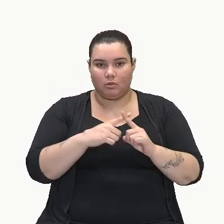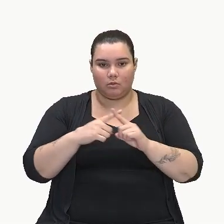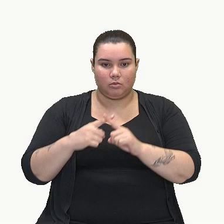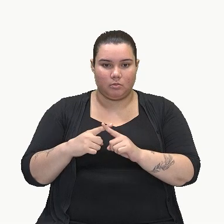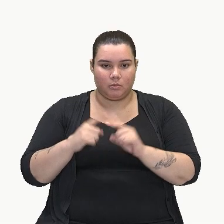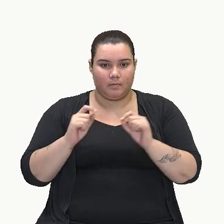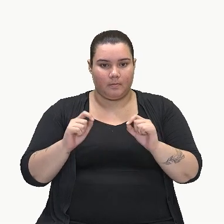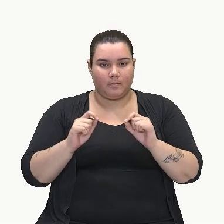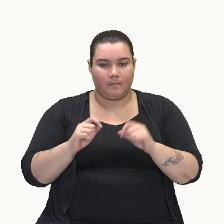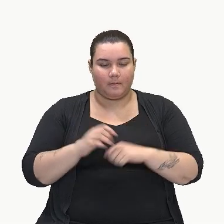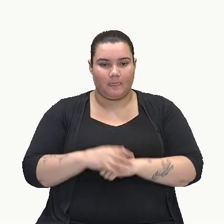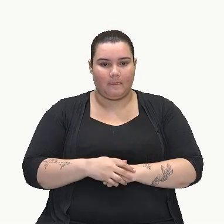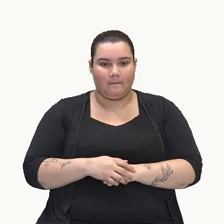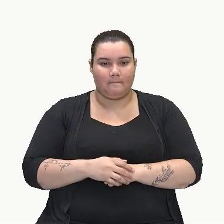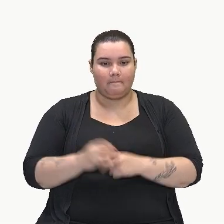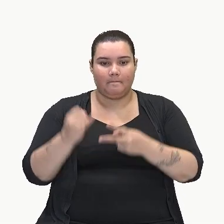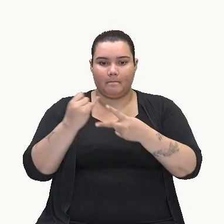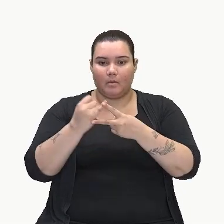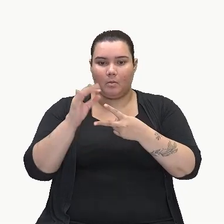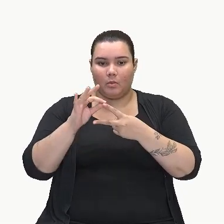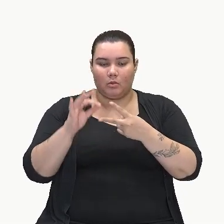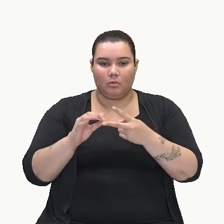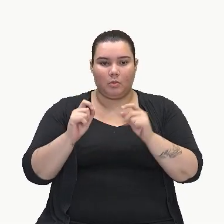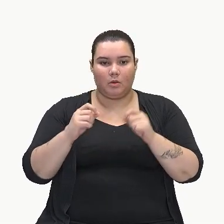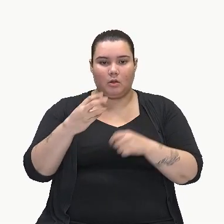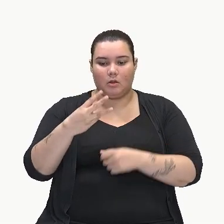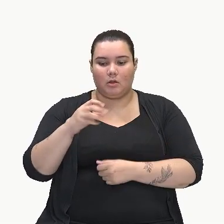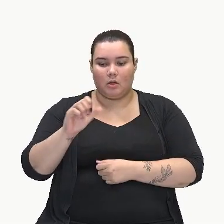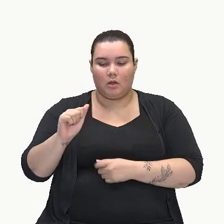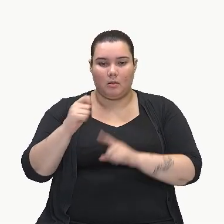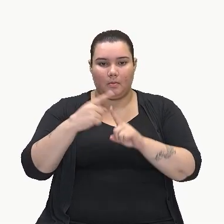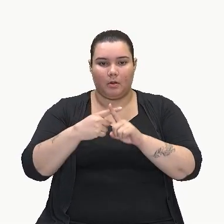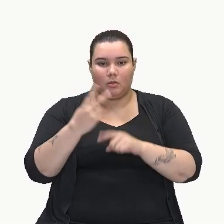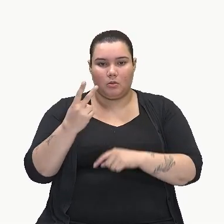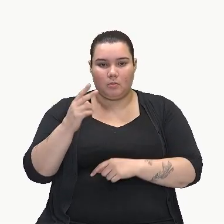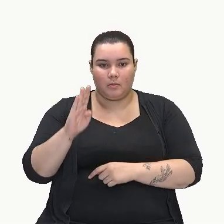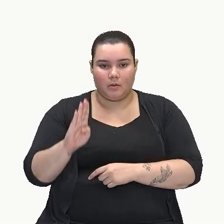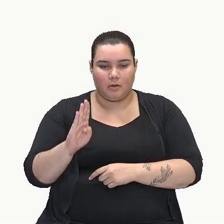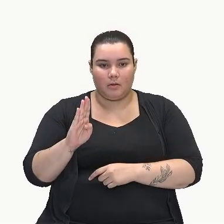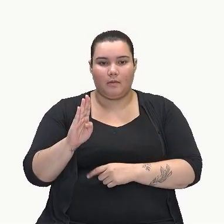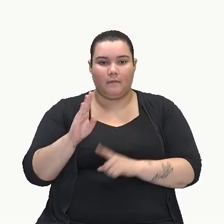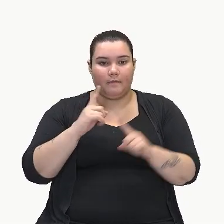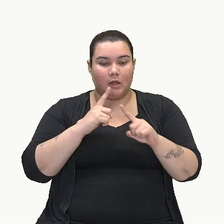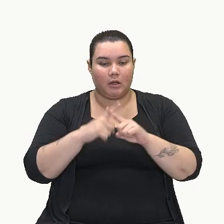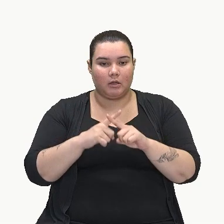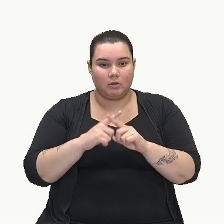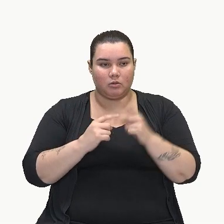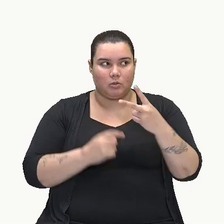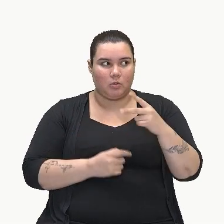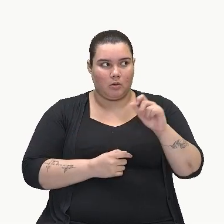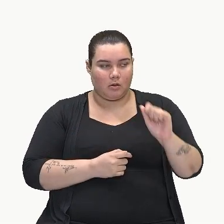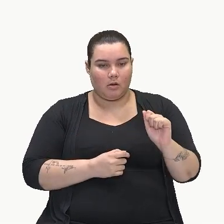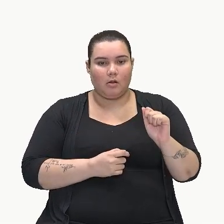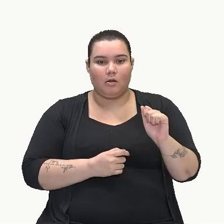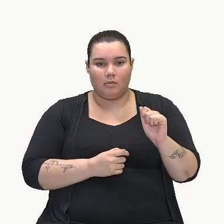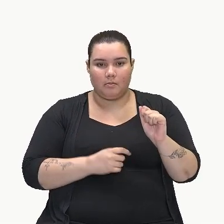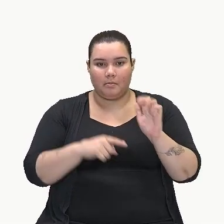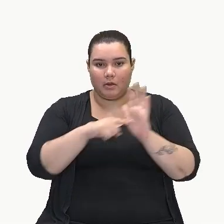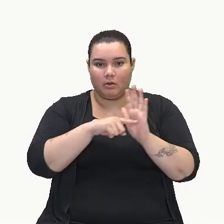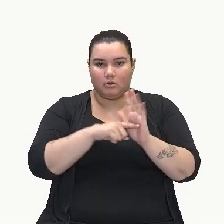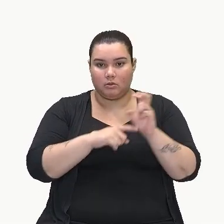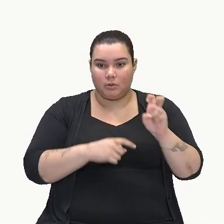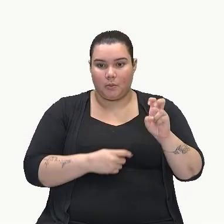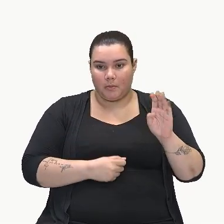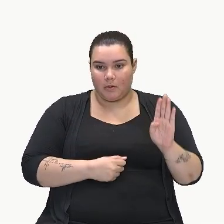os meus polinômios 3A mais 2B multiplicado por 2A menos